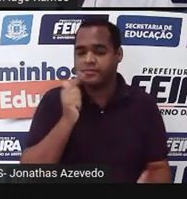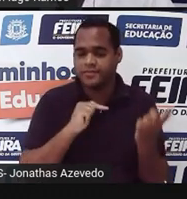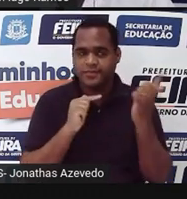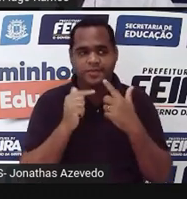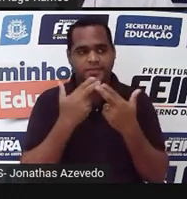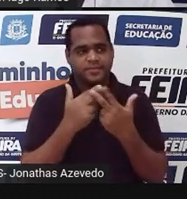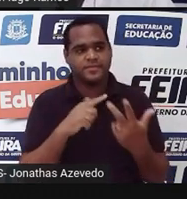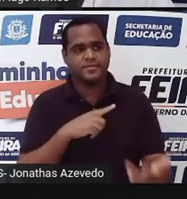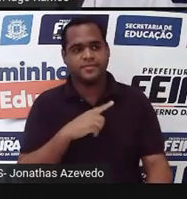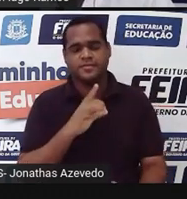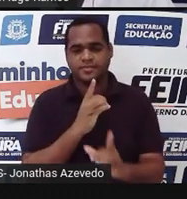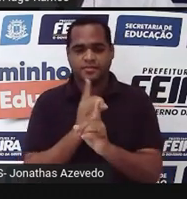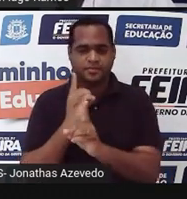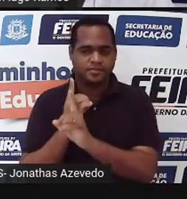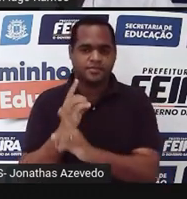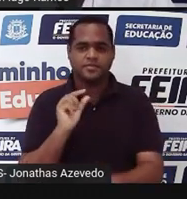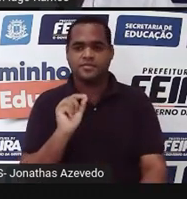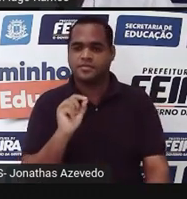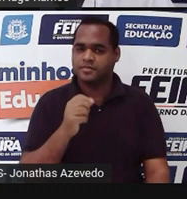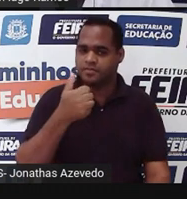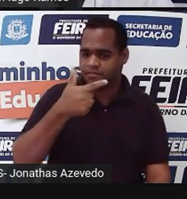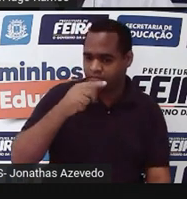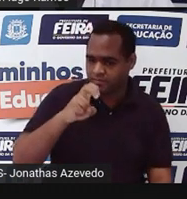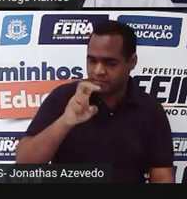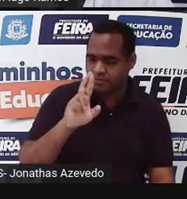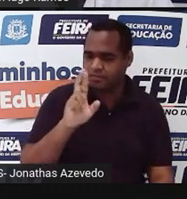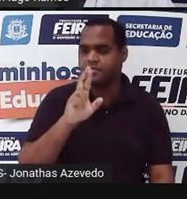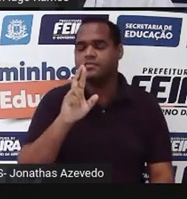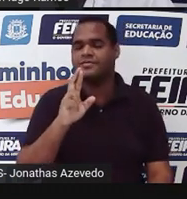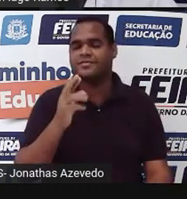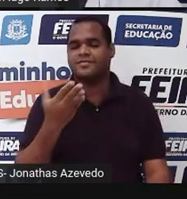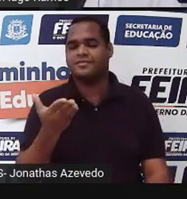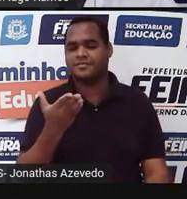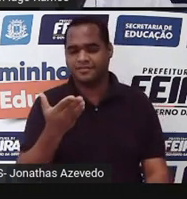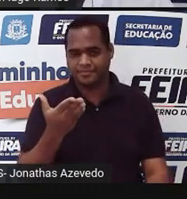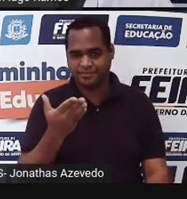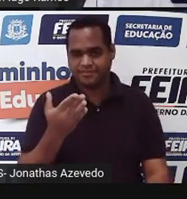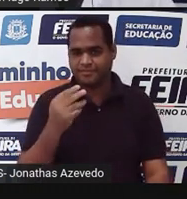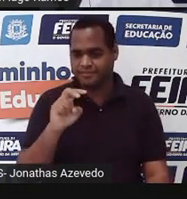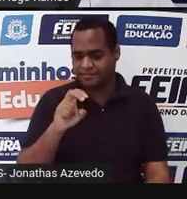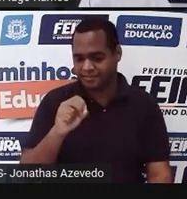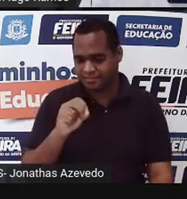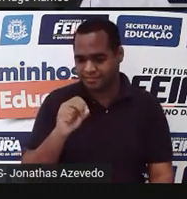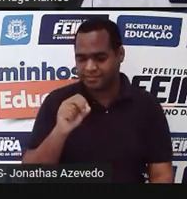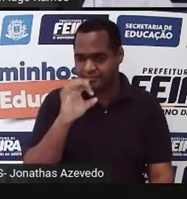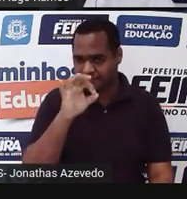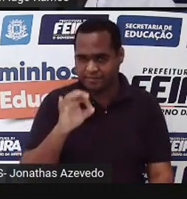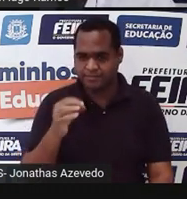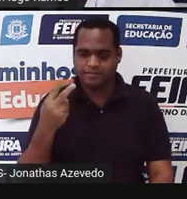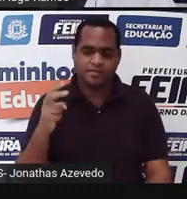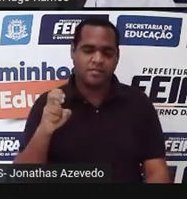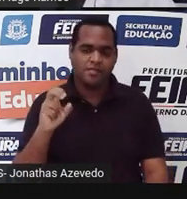encontra, né, que é 125 reais, tá bom? 50% de 250.